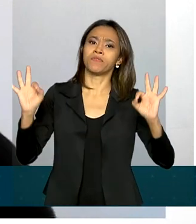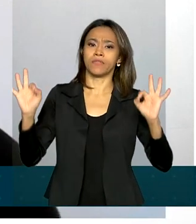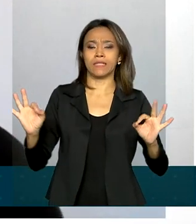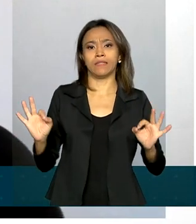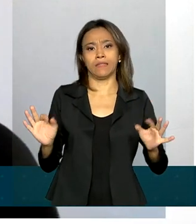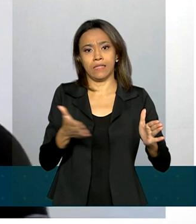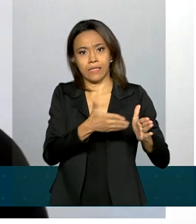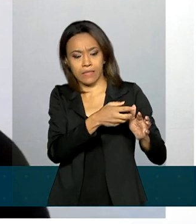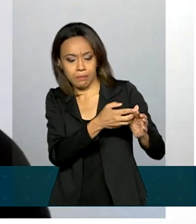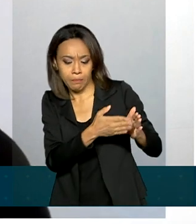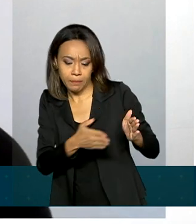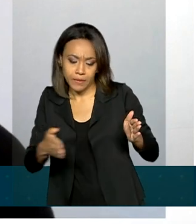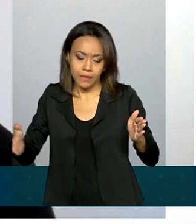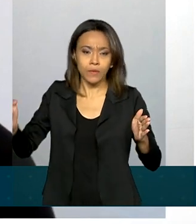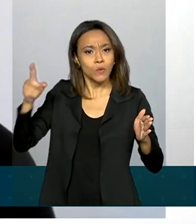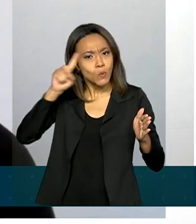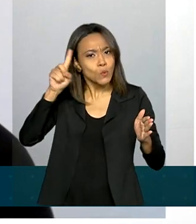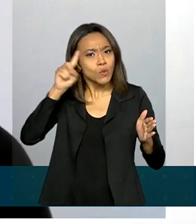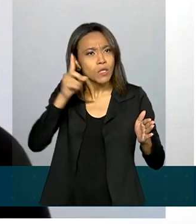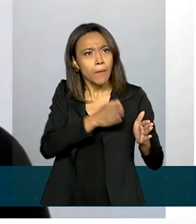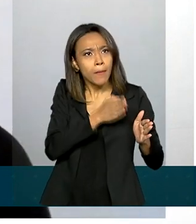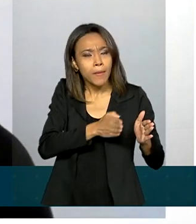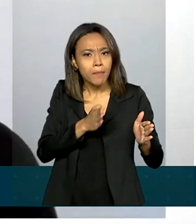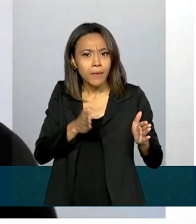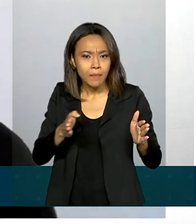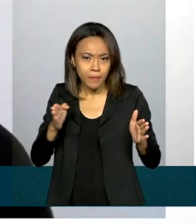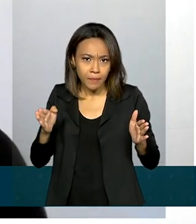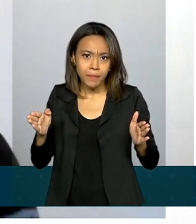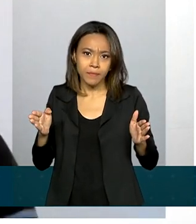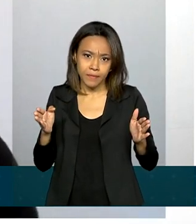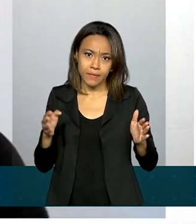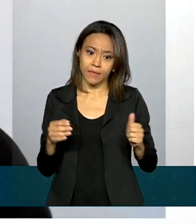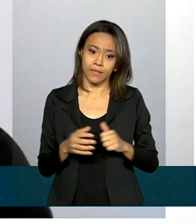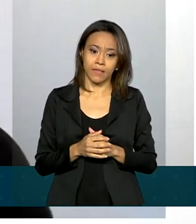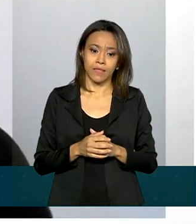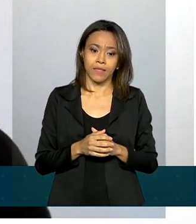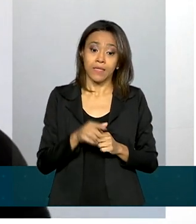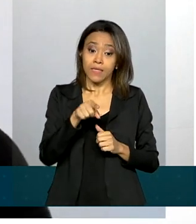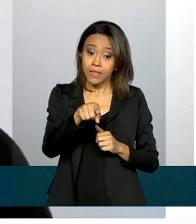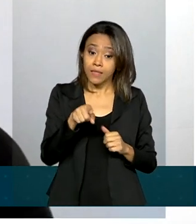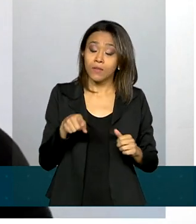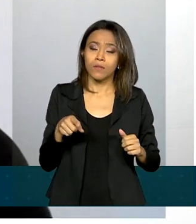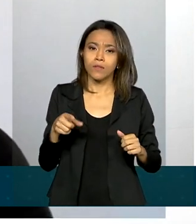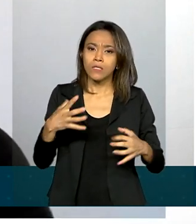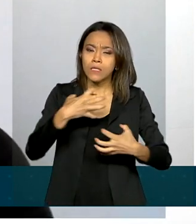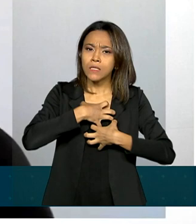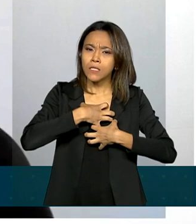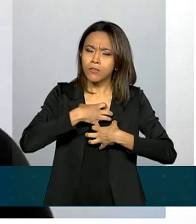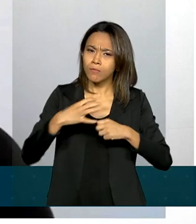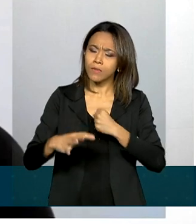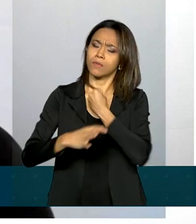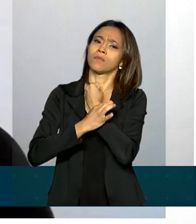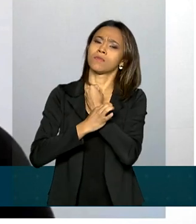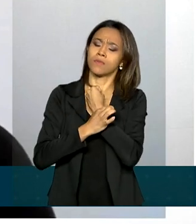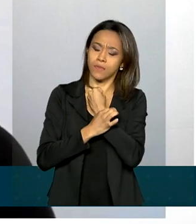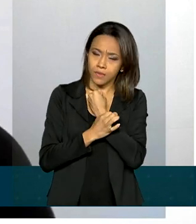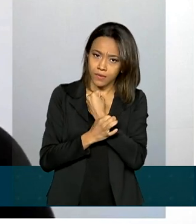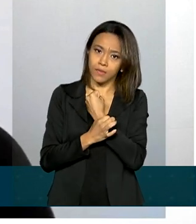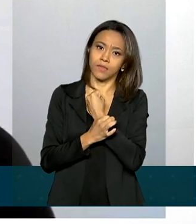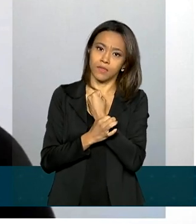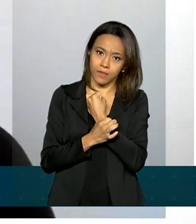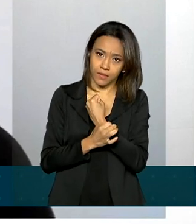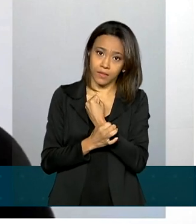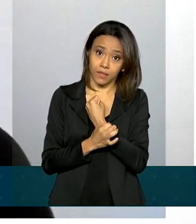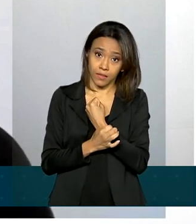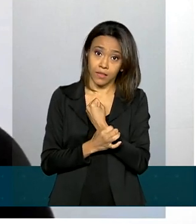todo o dia. Então, nos dá uma certeza muito grande que o